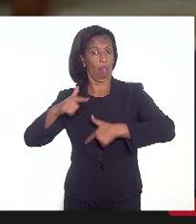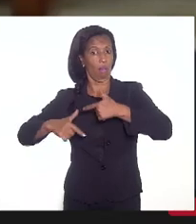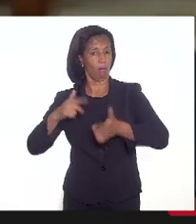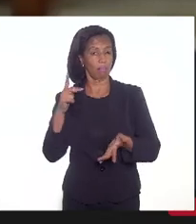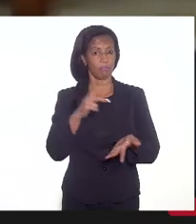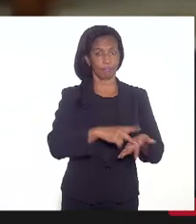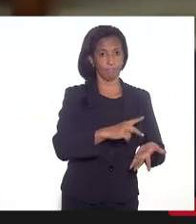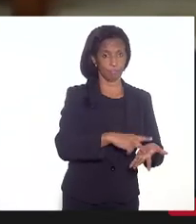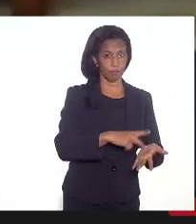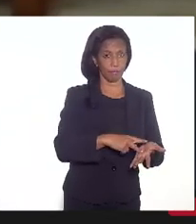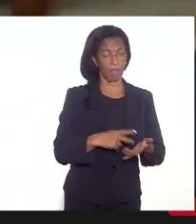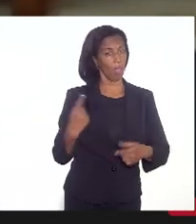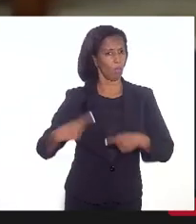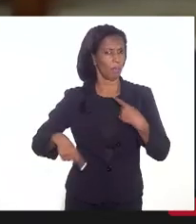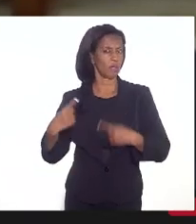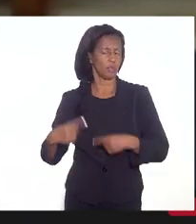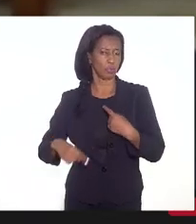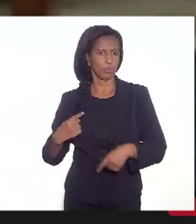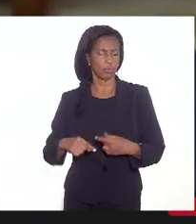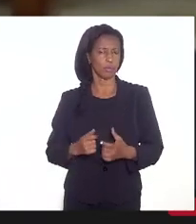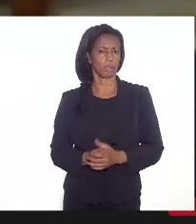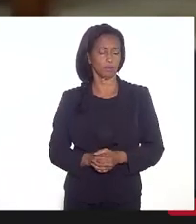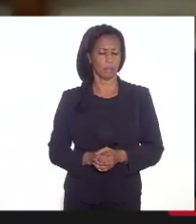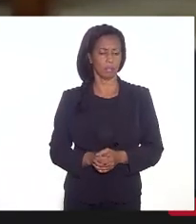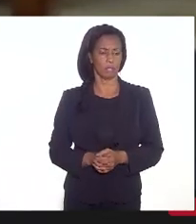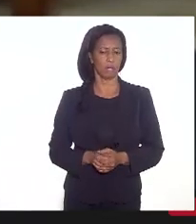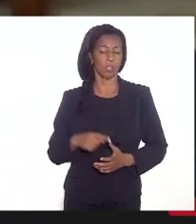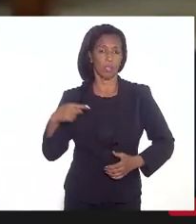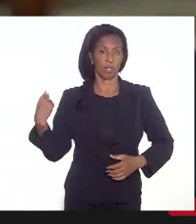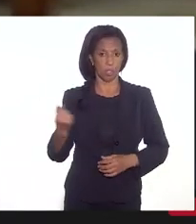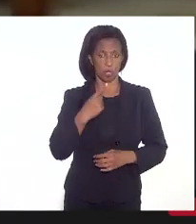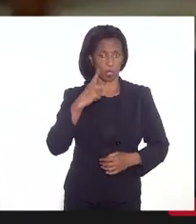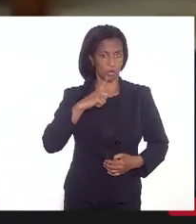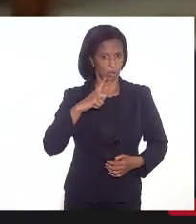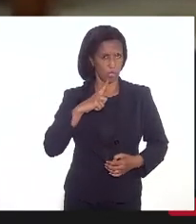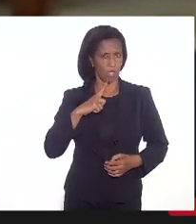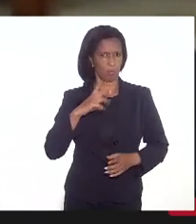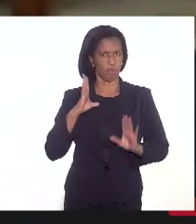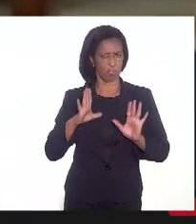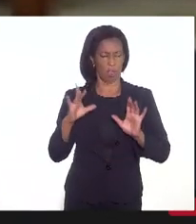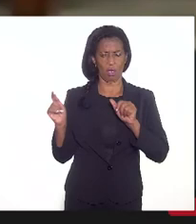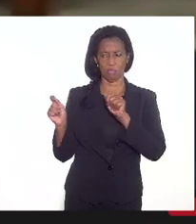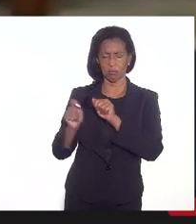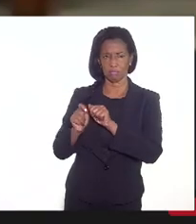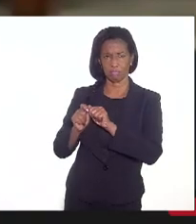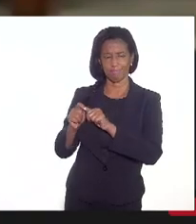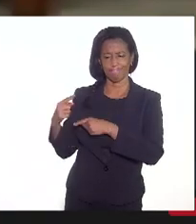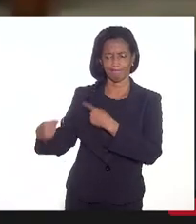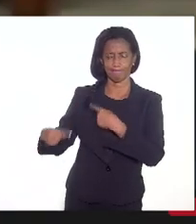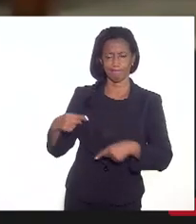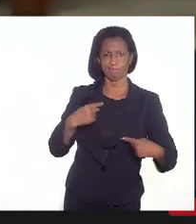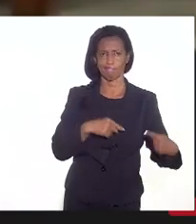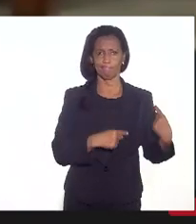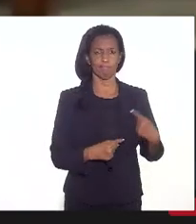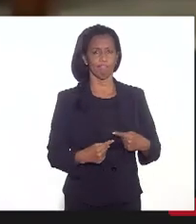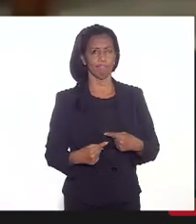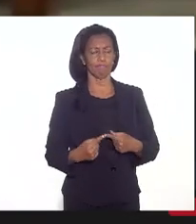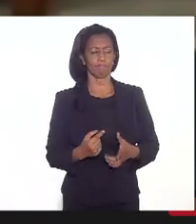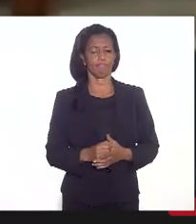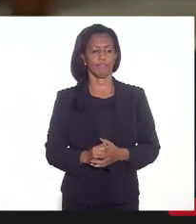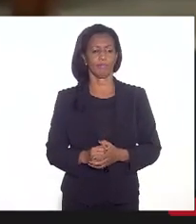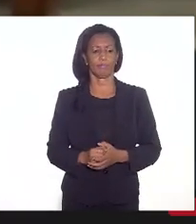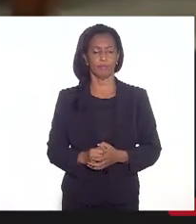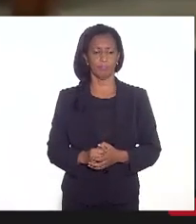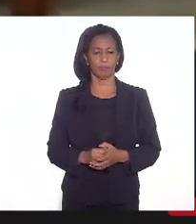essa é uma discussão que nós temos feito aqui, enfim, já já